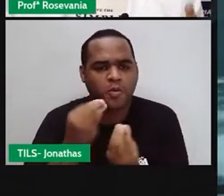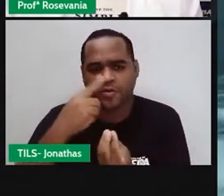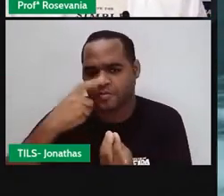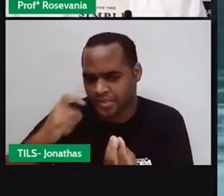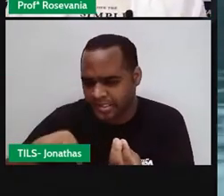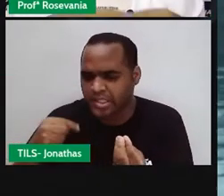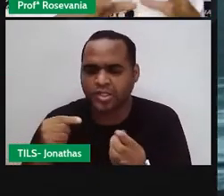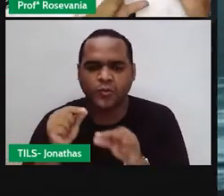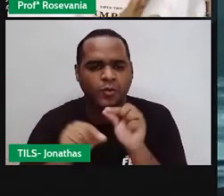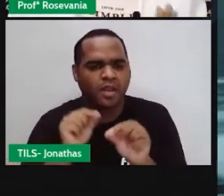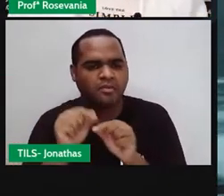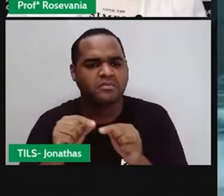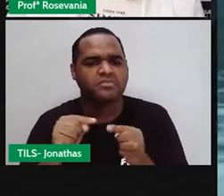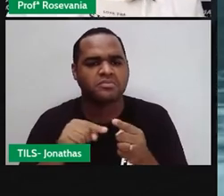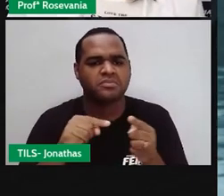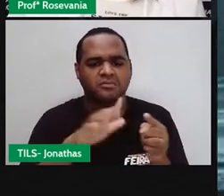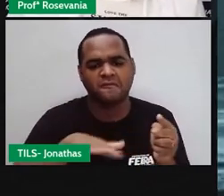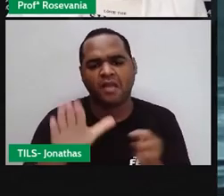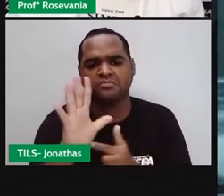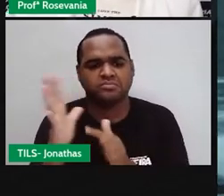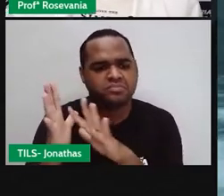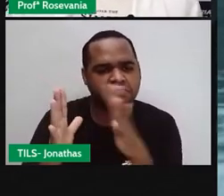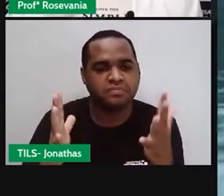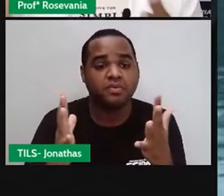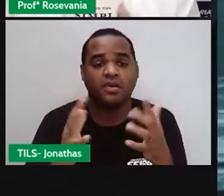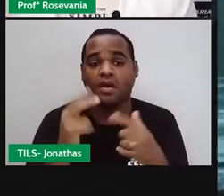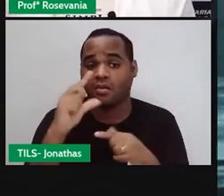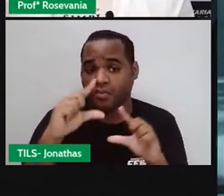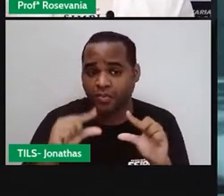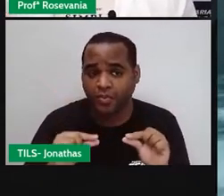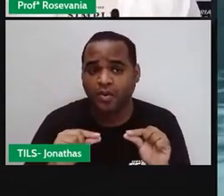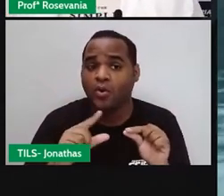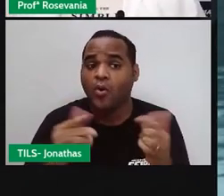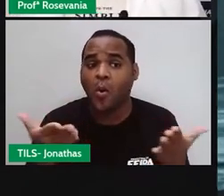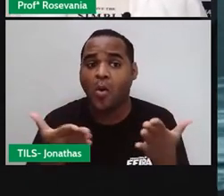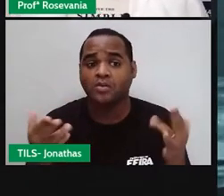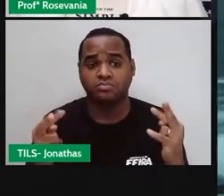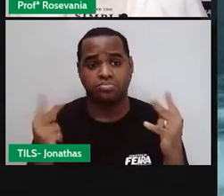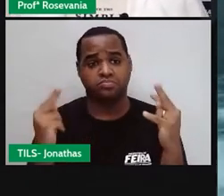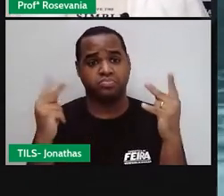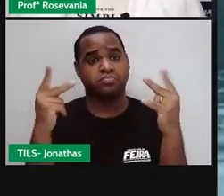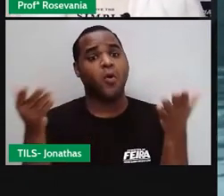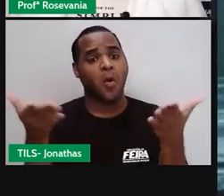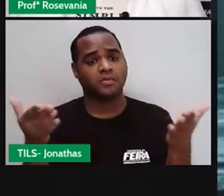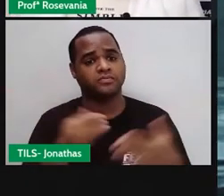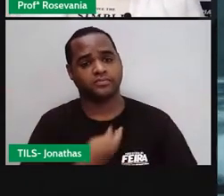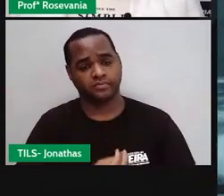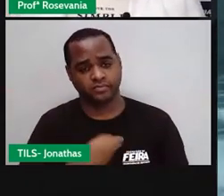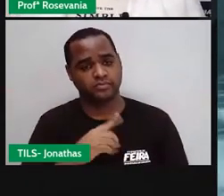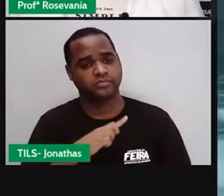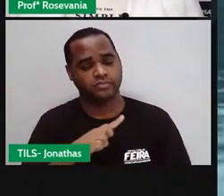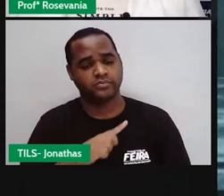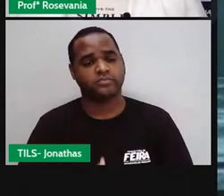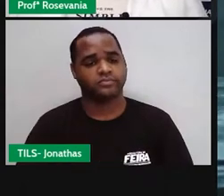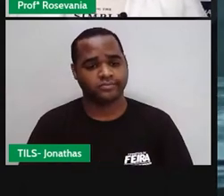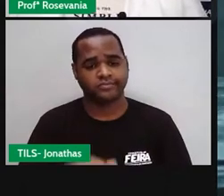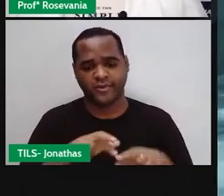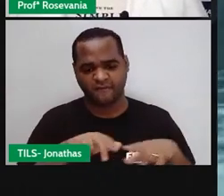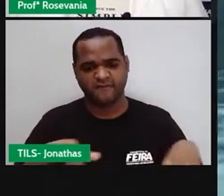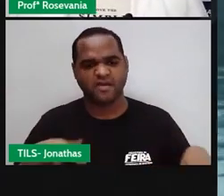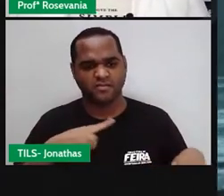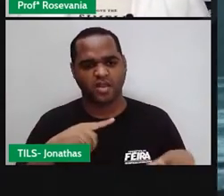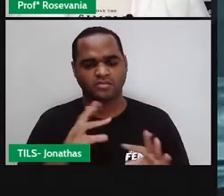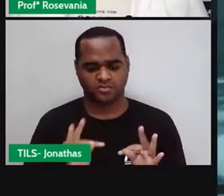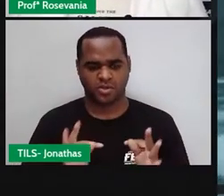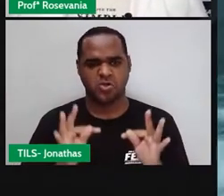degradação ambiental, ela era bem baixa comparado com o que a gente tem com os nossos costumes hoje, principalmente com todos esses aparelhos